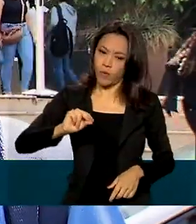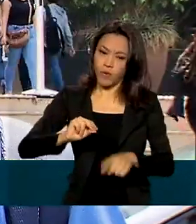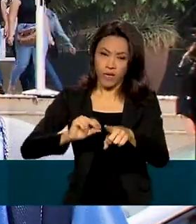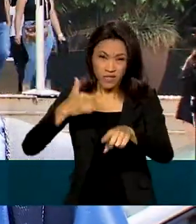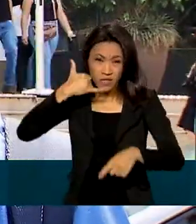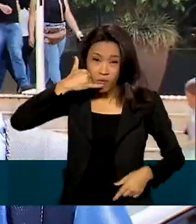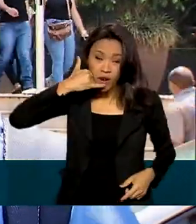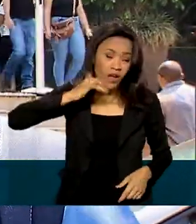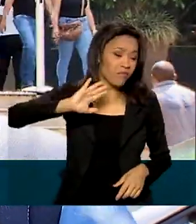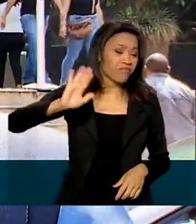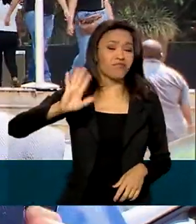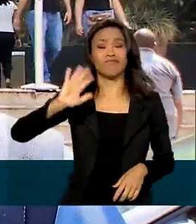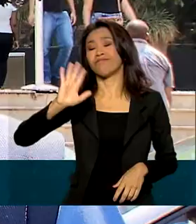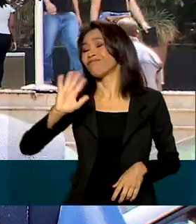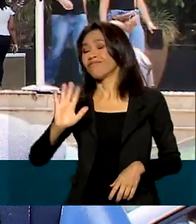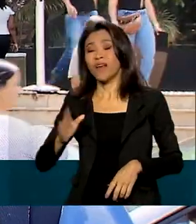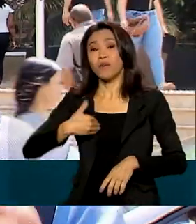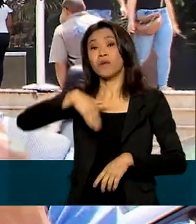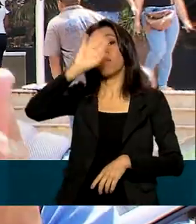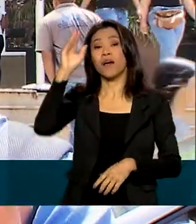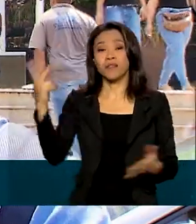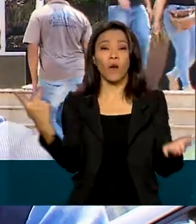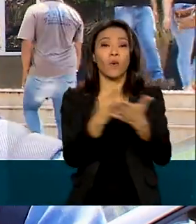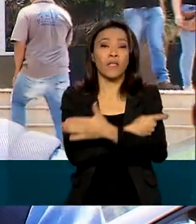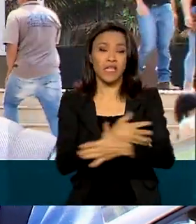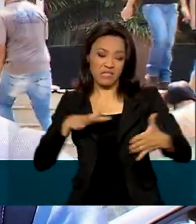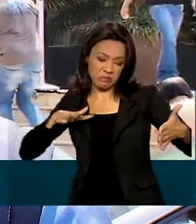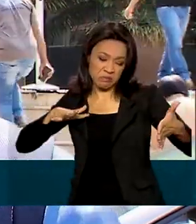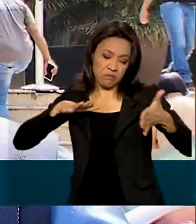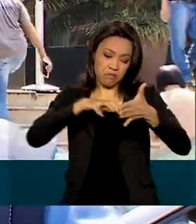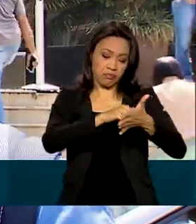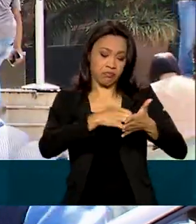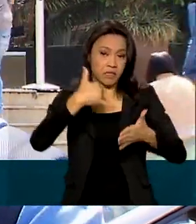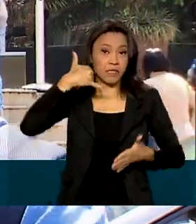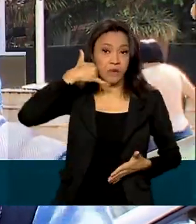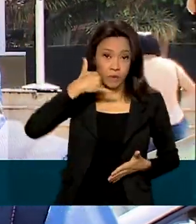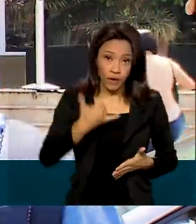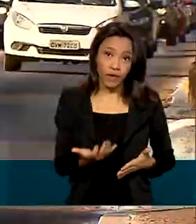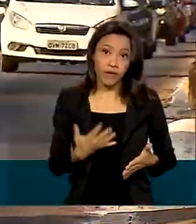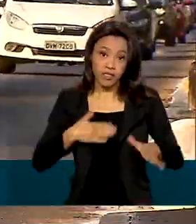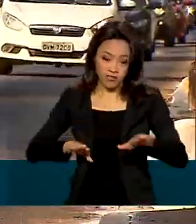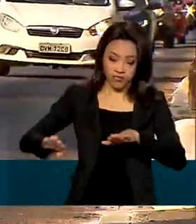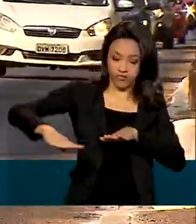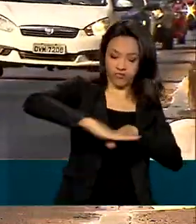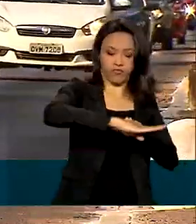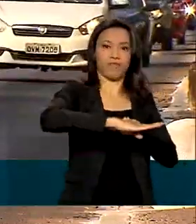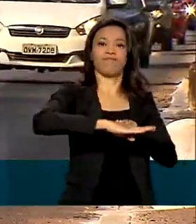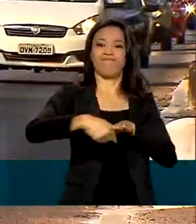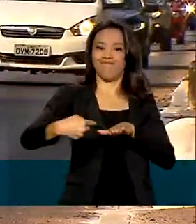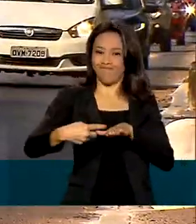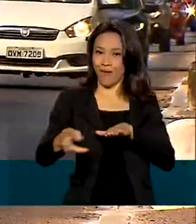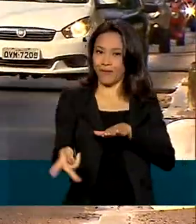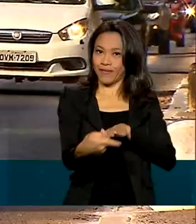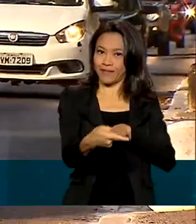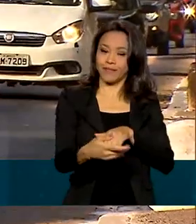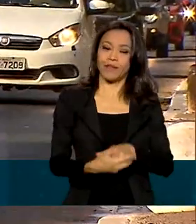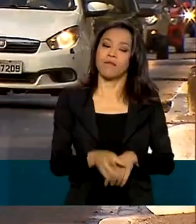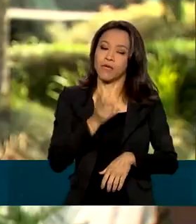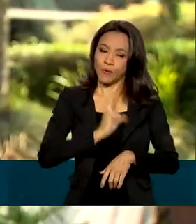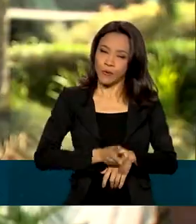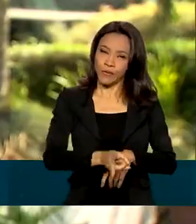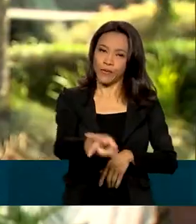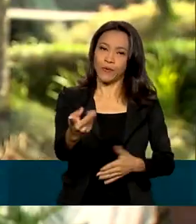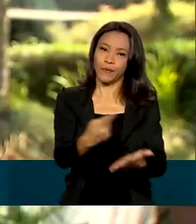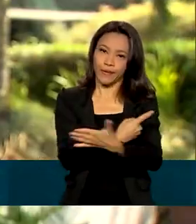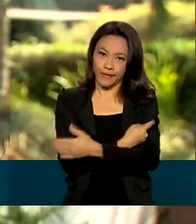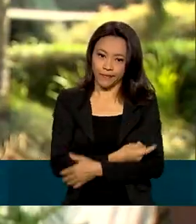celular no trânsito, celular é que mais acontece, tanto batida e fechada. Mas muitas vezes insiste no erro.